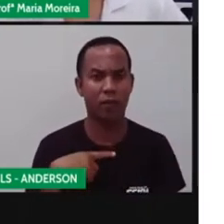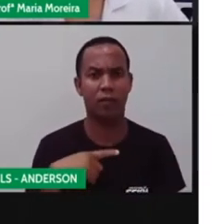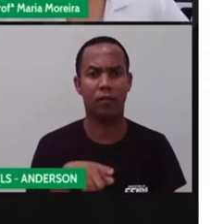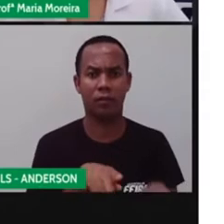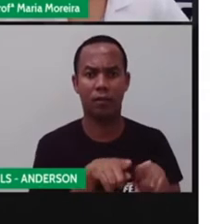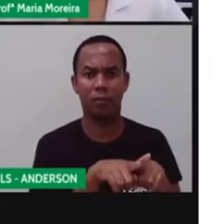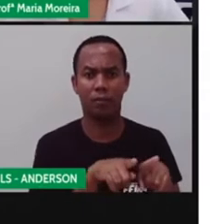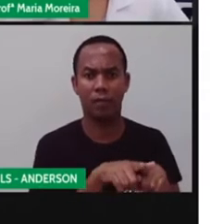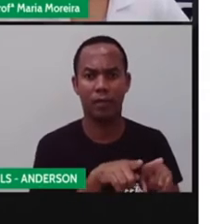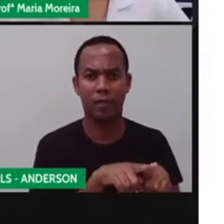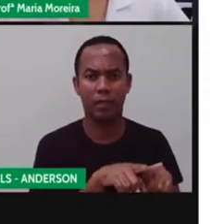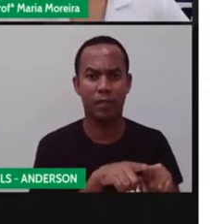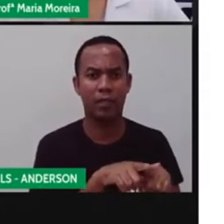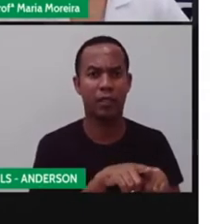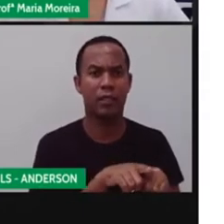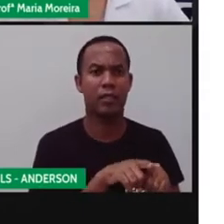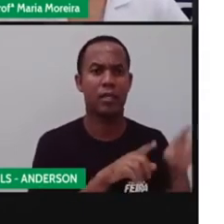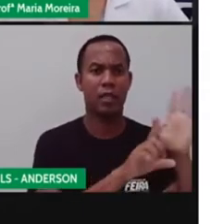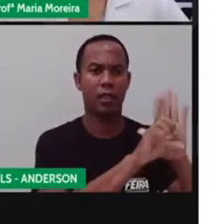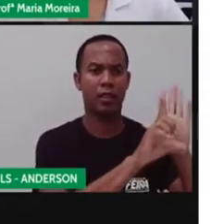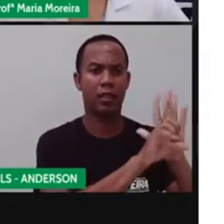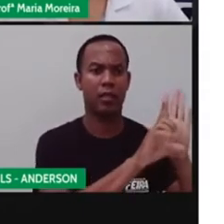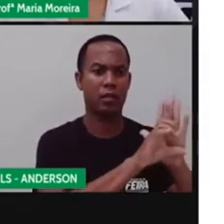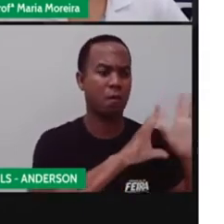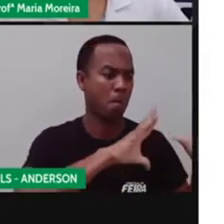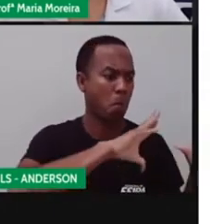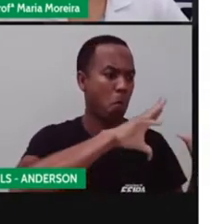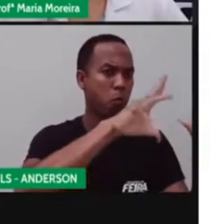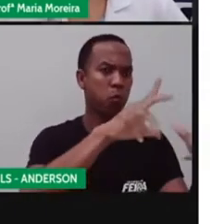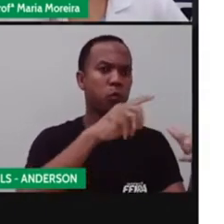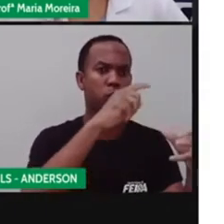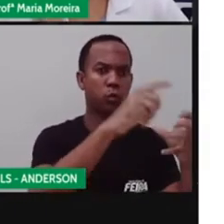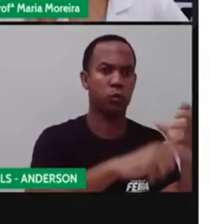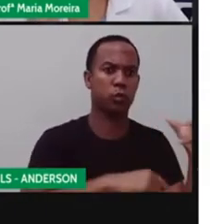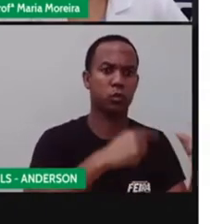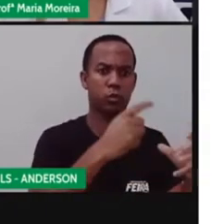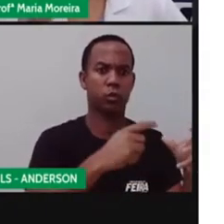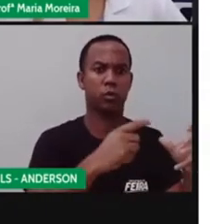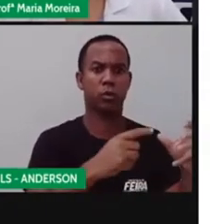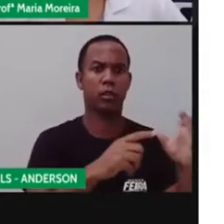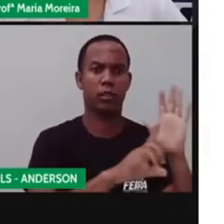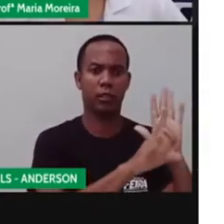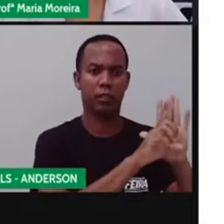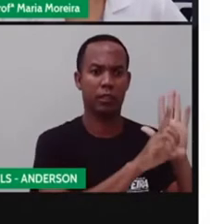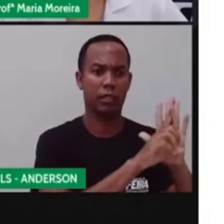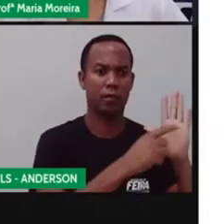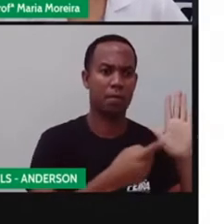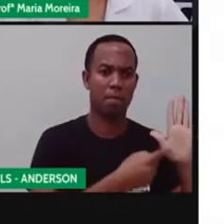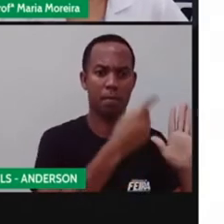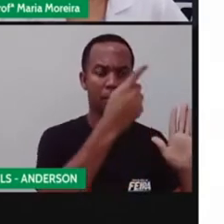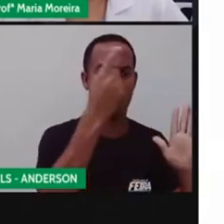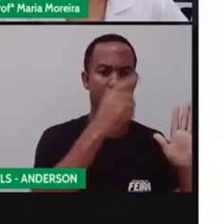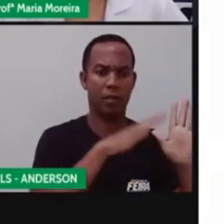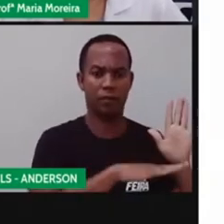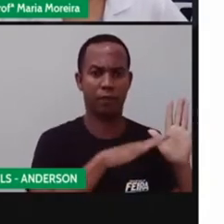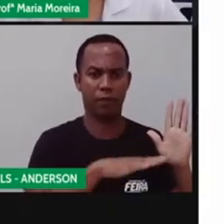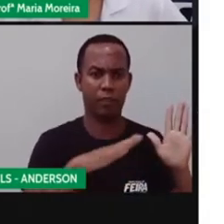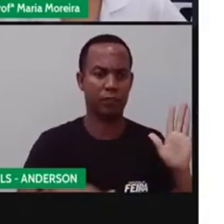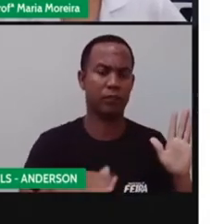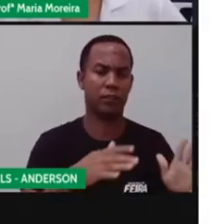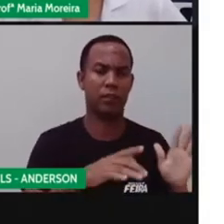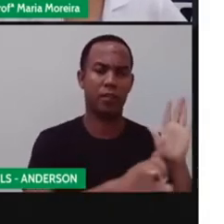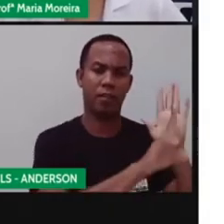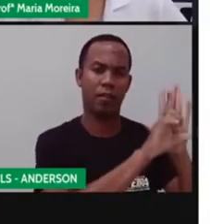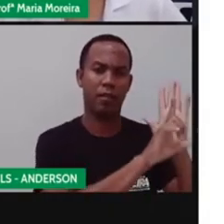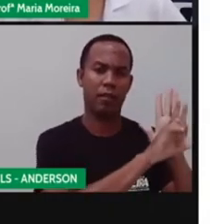onde? Na Convenção sobre os direitos da criança e no marco legal da primeira infância, na lei 13